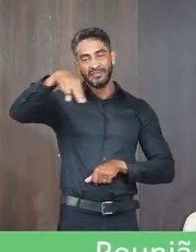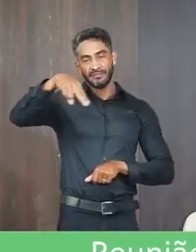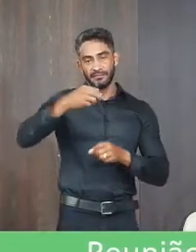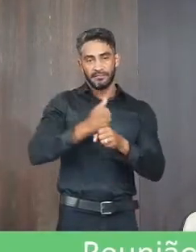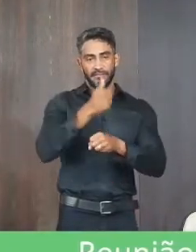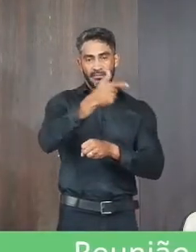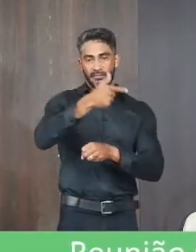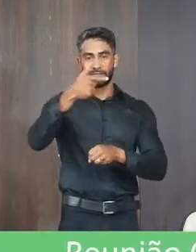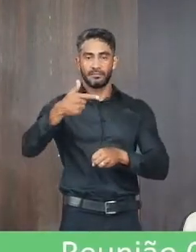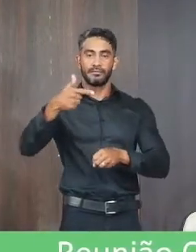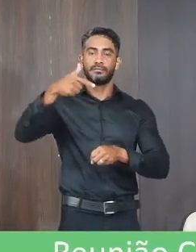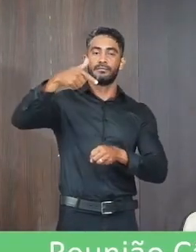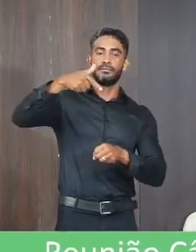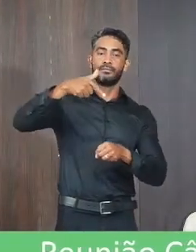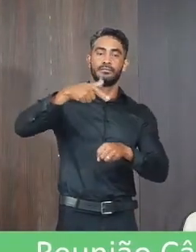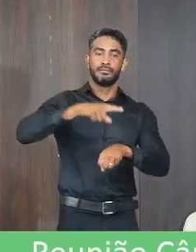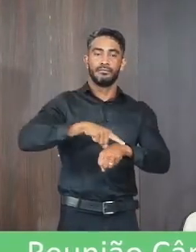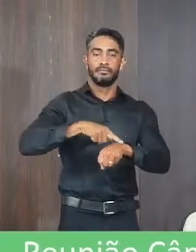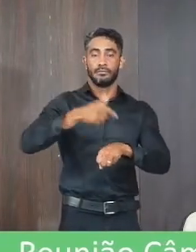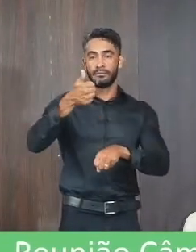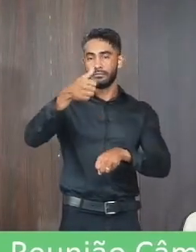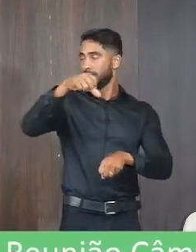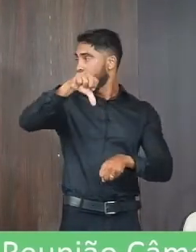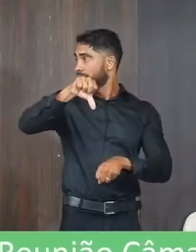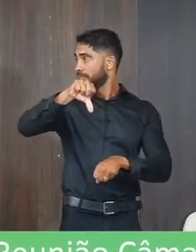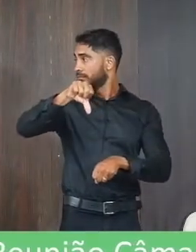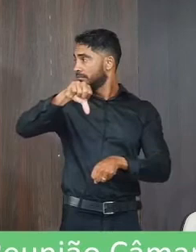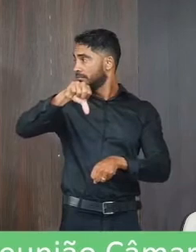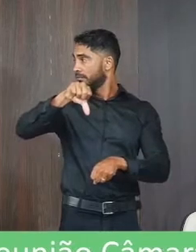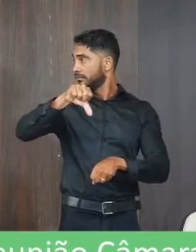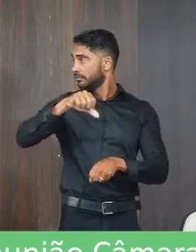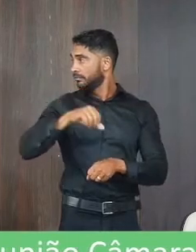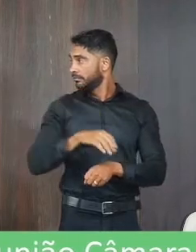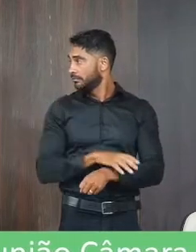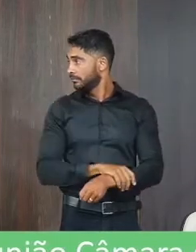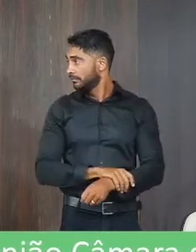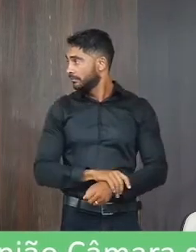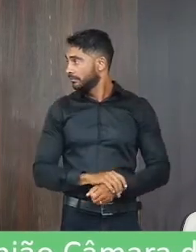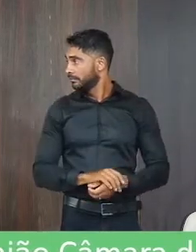de 2022, às 9 horas. Você já passou. Diz 9 horas, já passou.